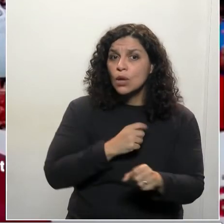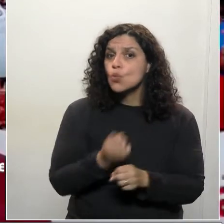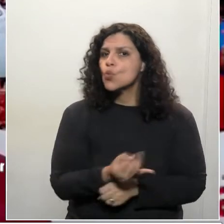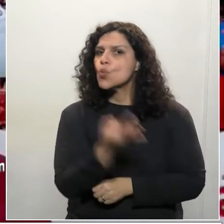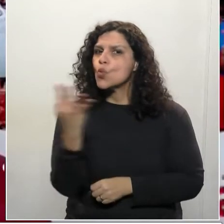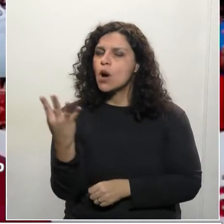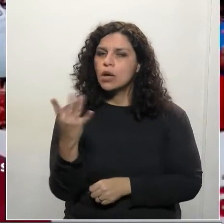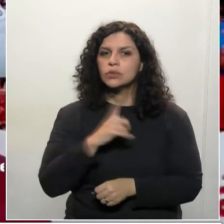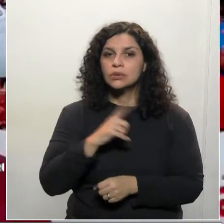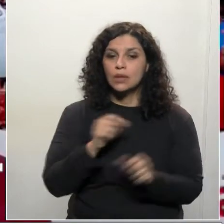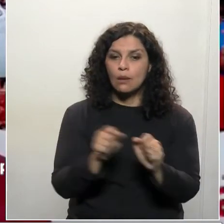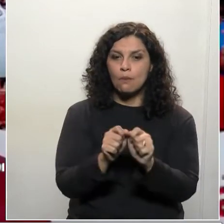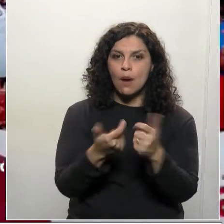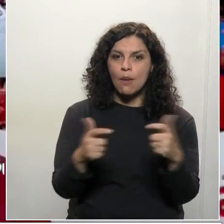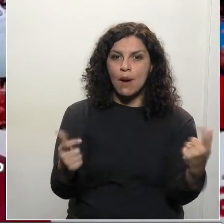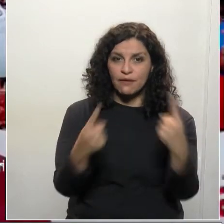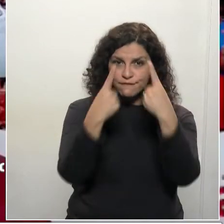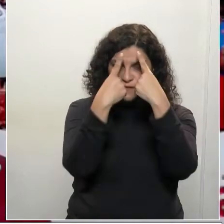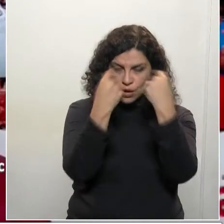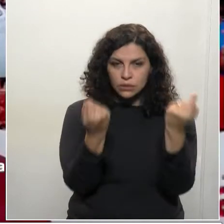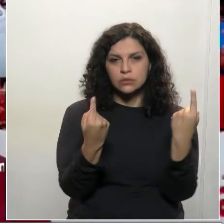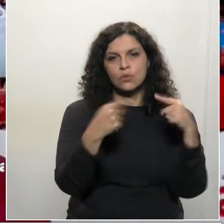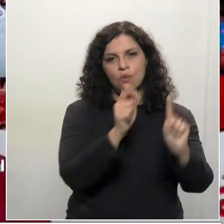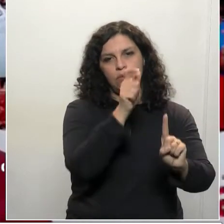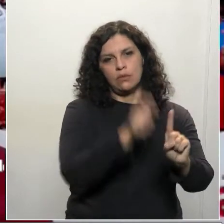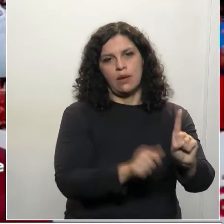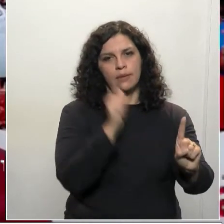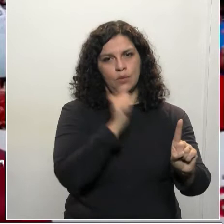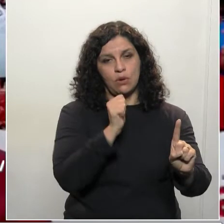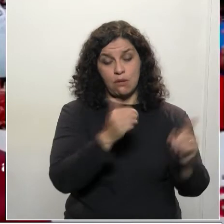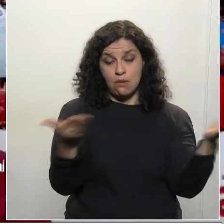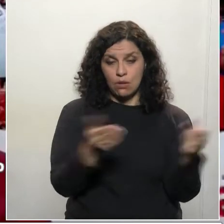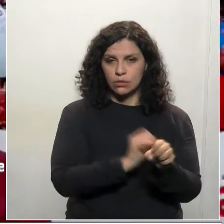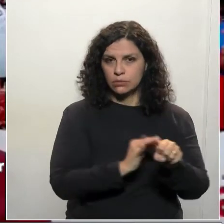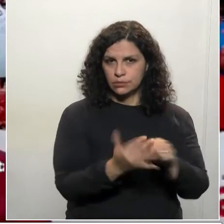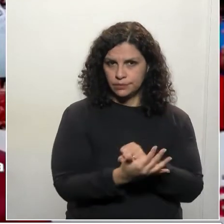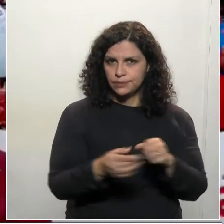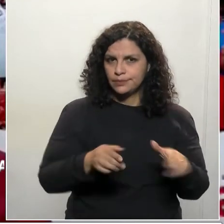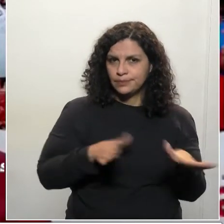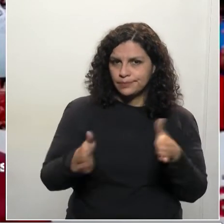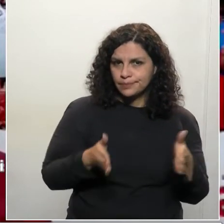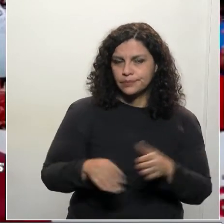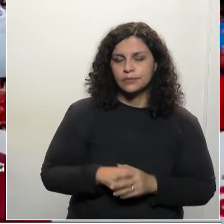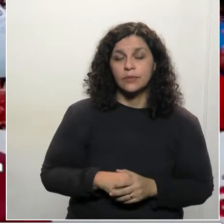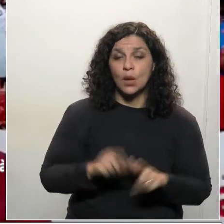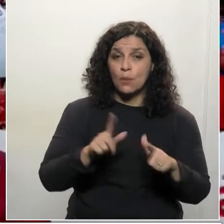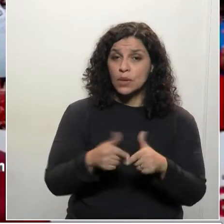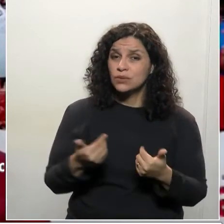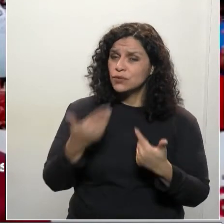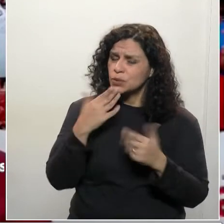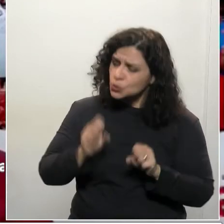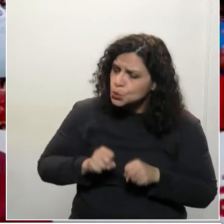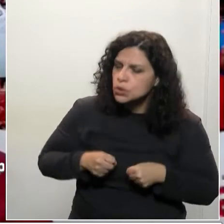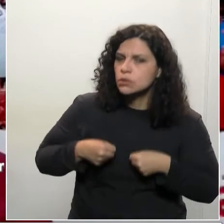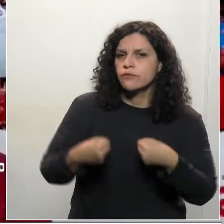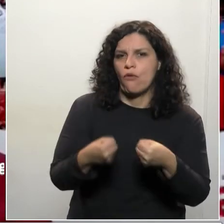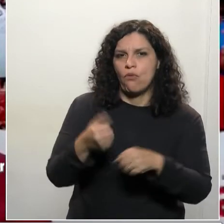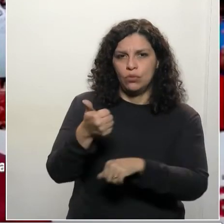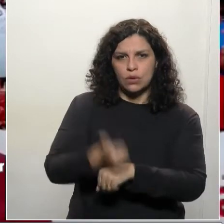quanto tem crescido a violência contra a mulher na pandemia. E eu gostaria muito de pedir esse empenho ao líder do governo,